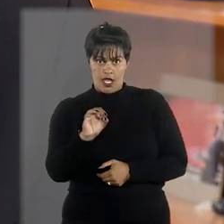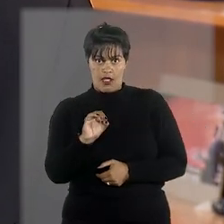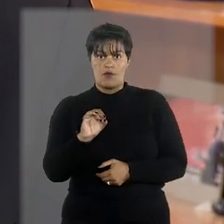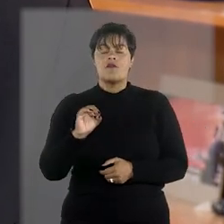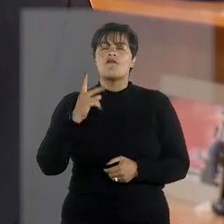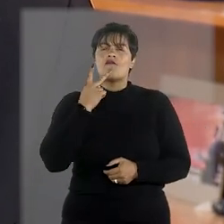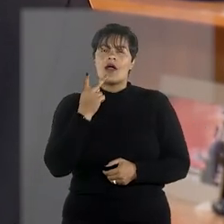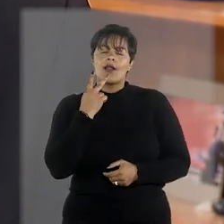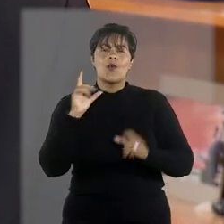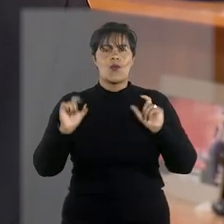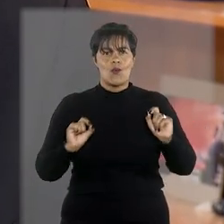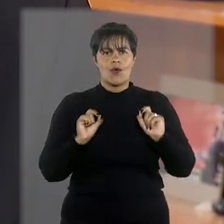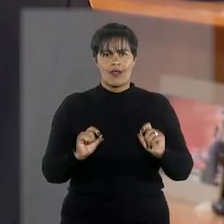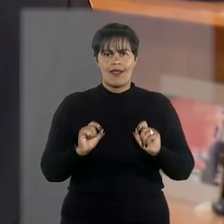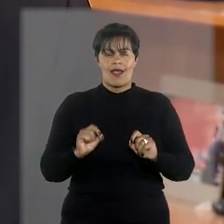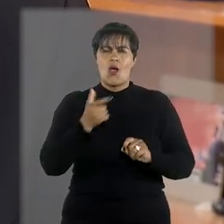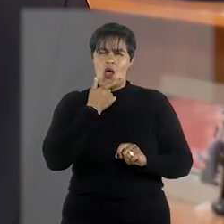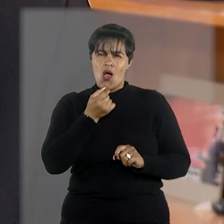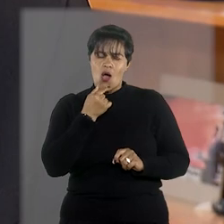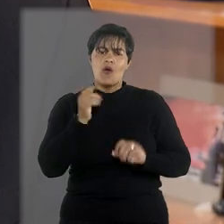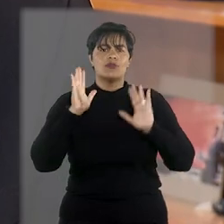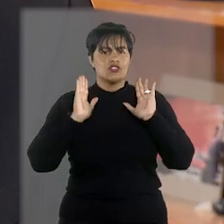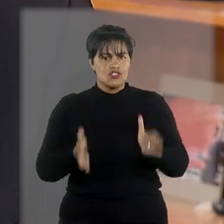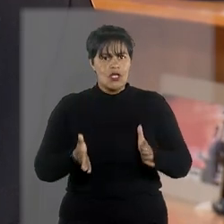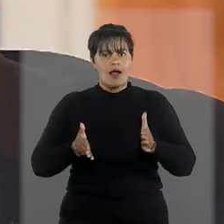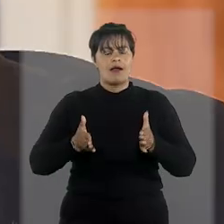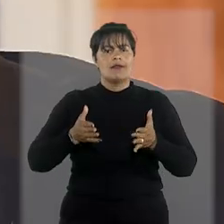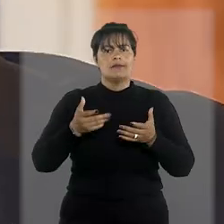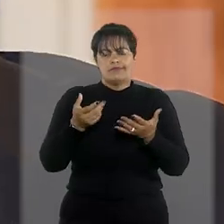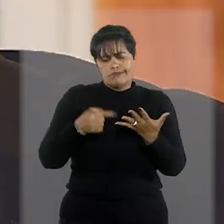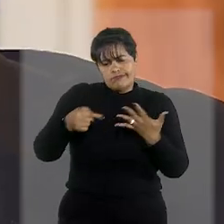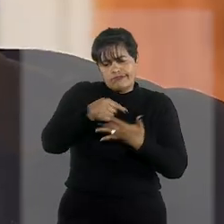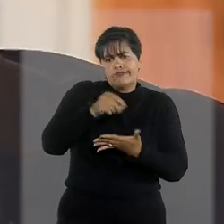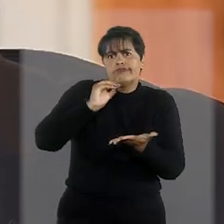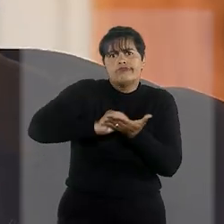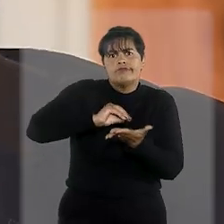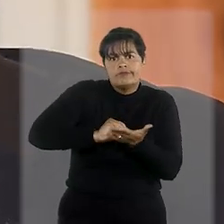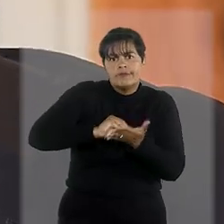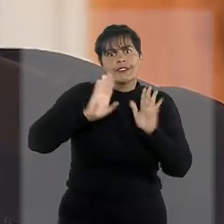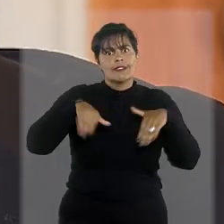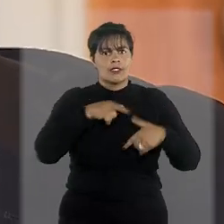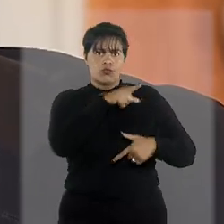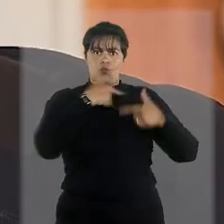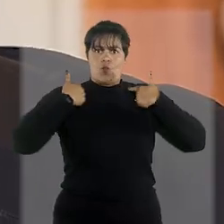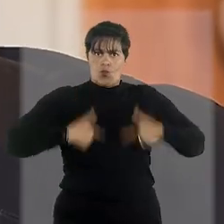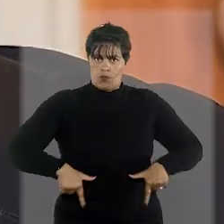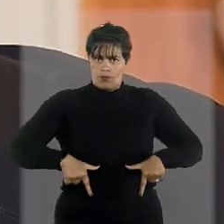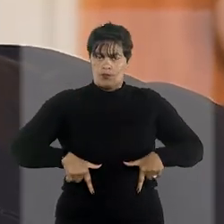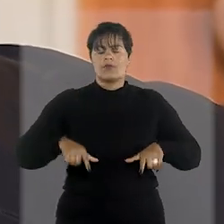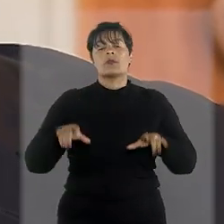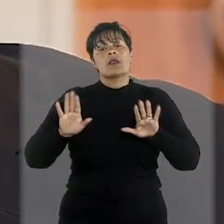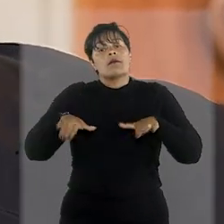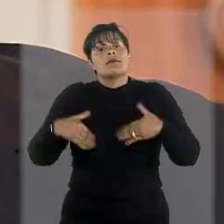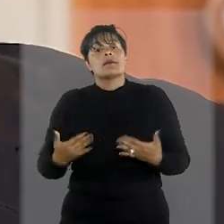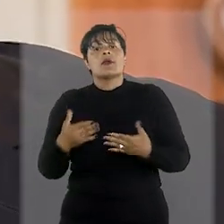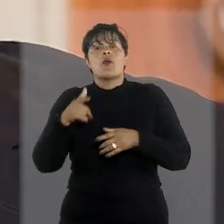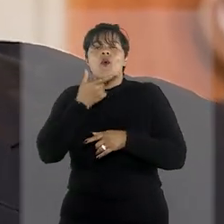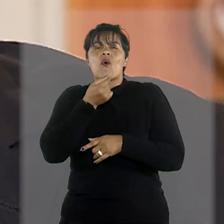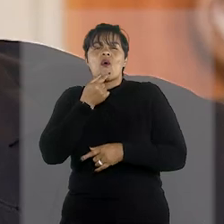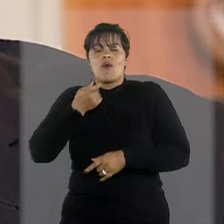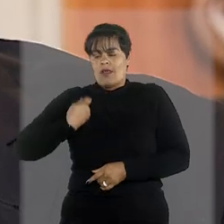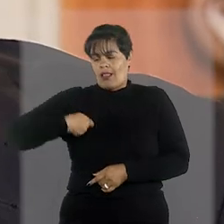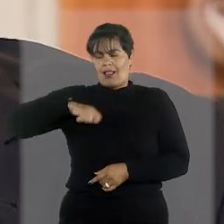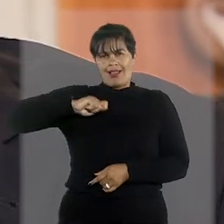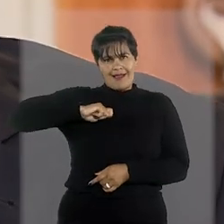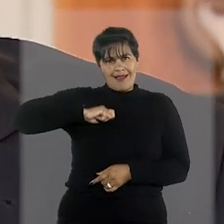foi absolvido em primeira instância por insuficiência de provas. A sentença destacou que apenas as declarações do delegado que presidiu a